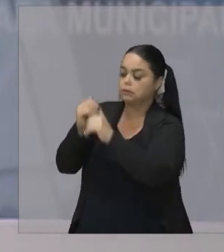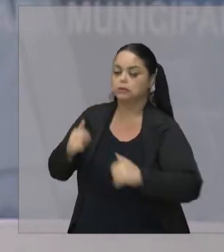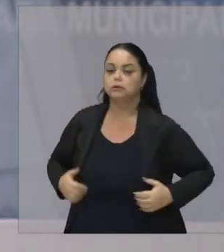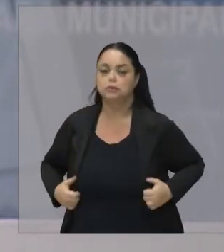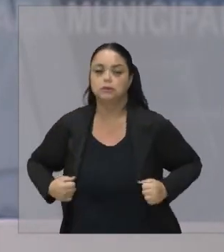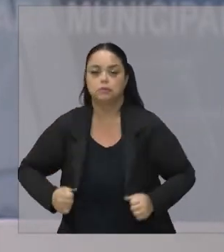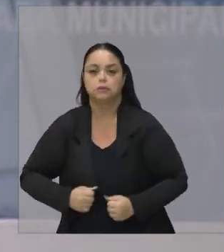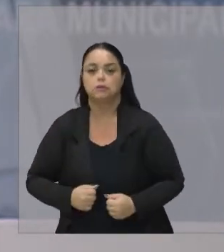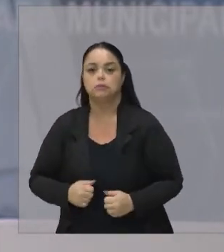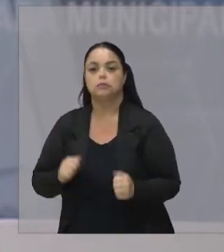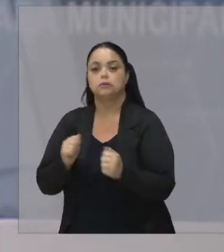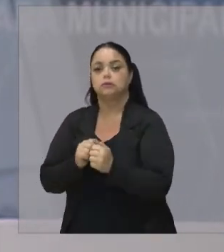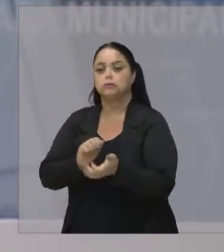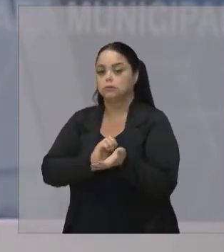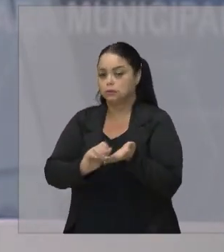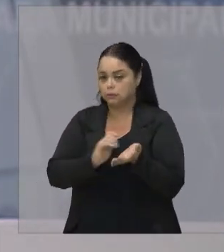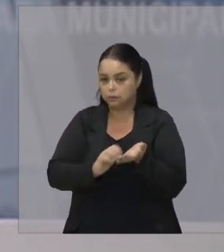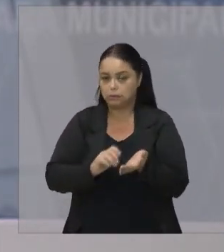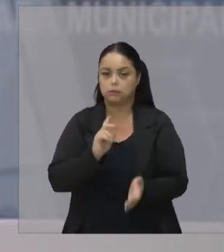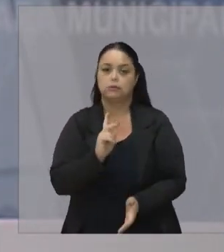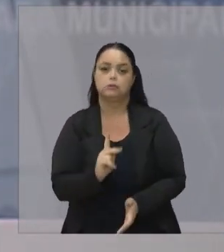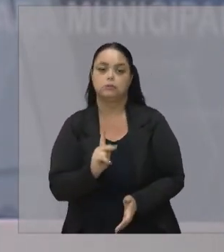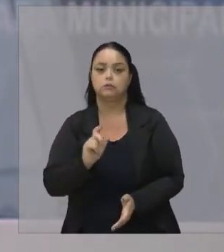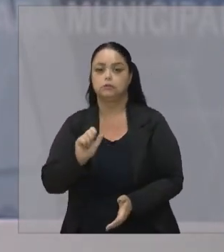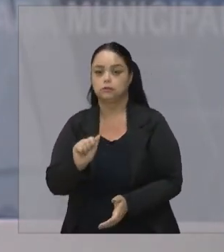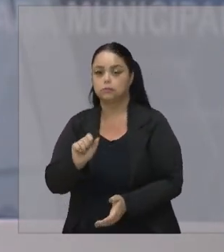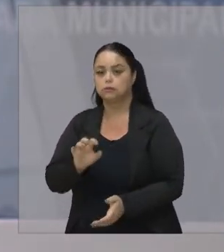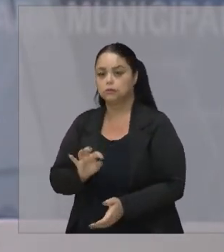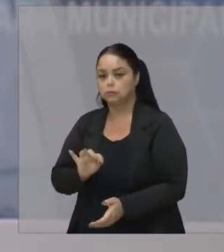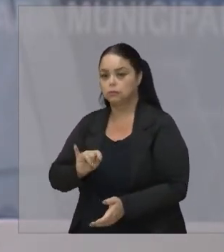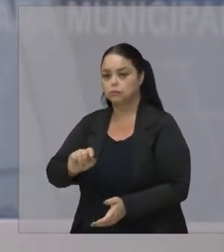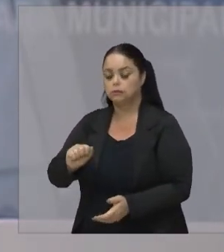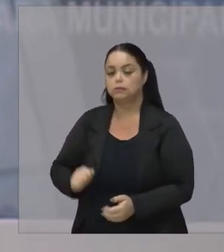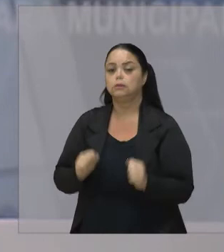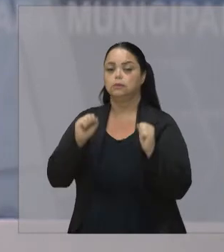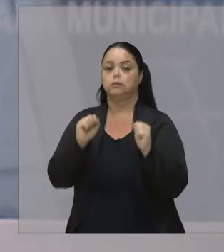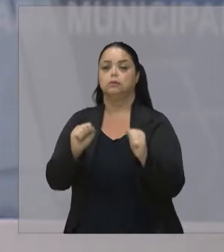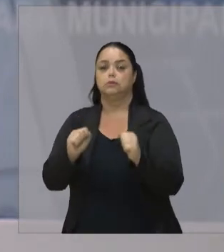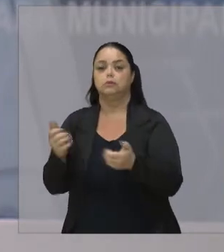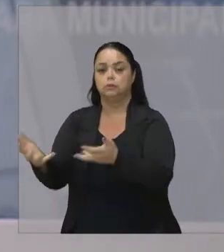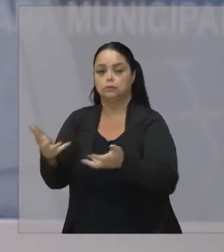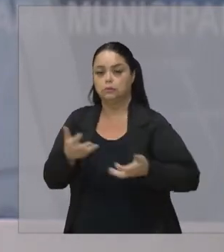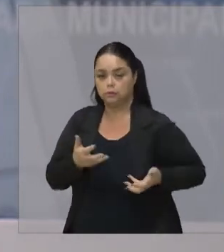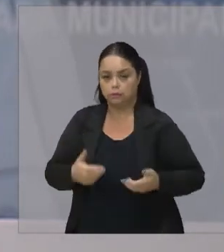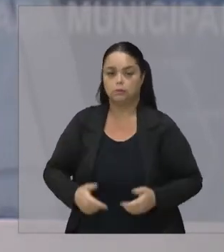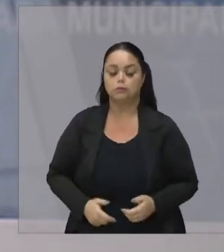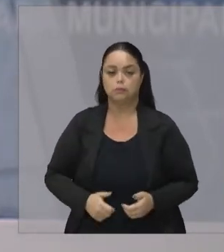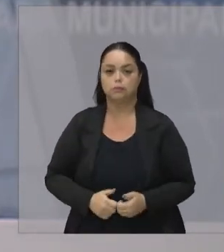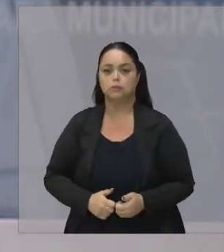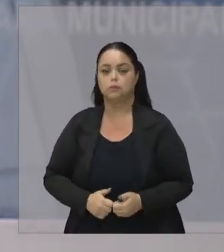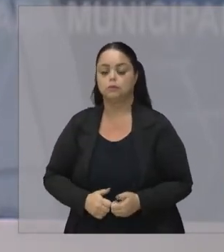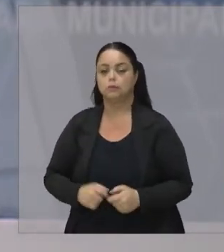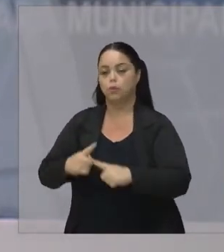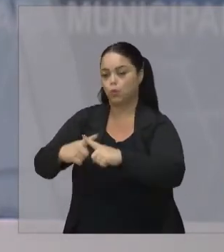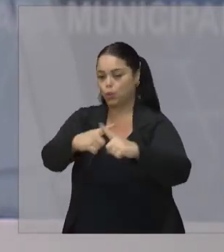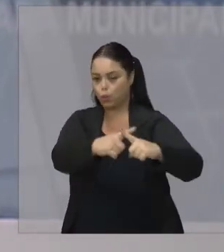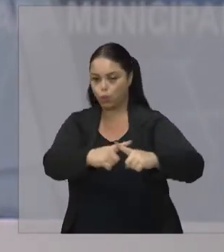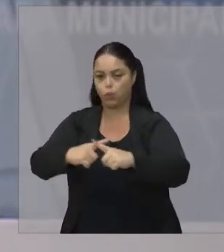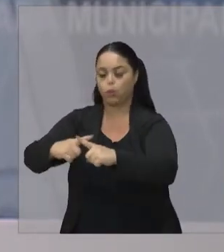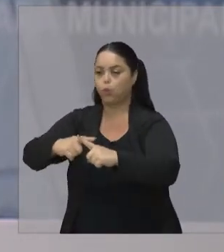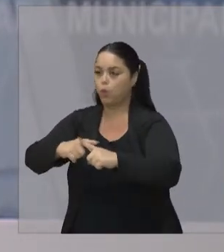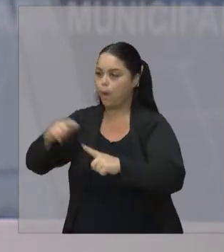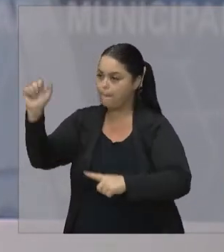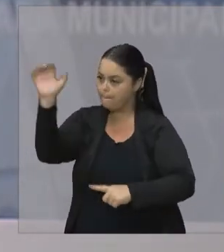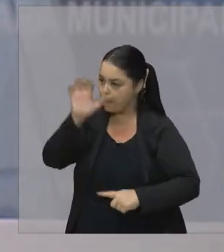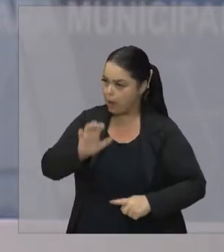Junto com a nossa secretária Kátia E até a gente possibilitar Nos receber Competições a nível nacional Estadual